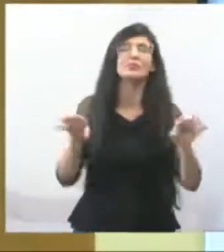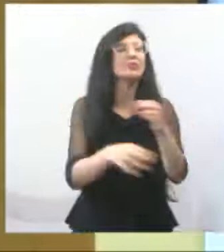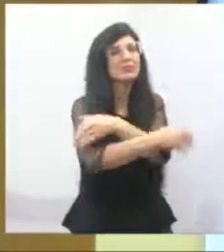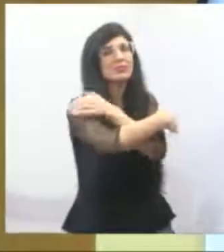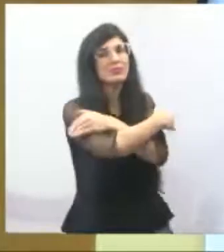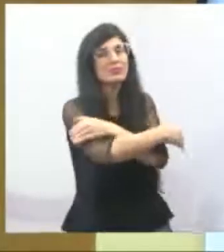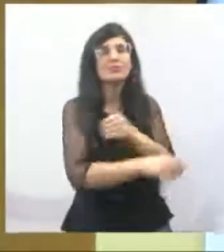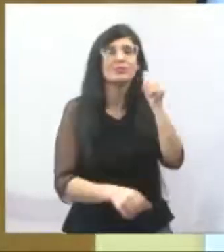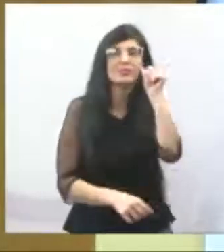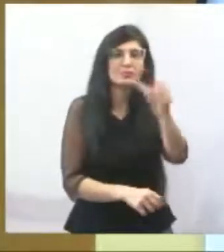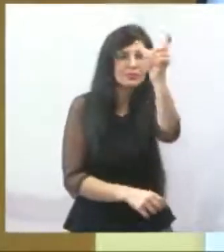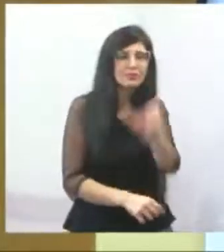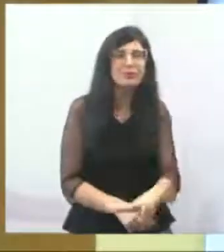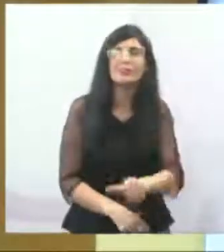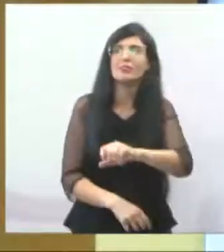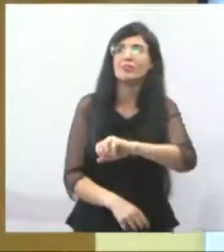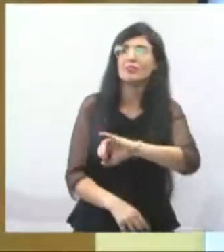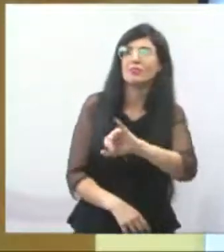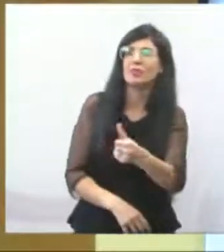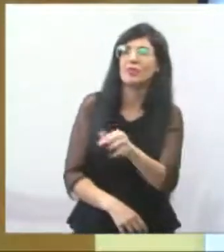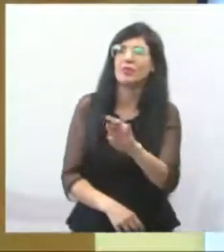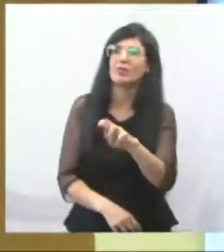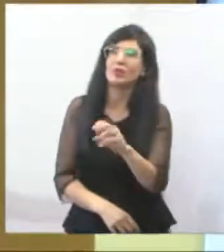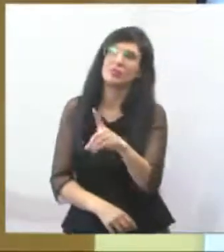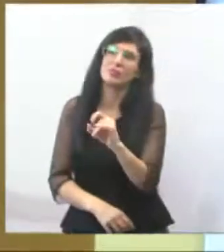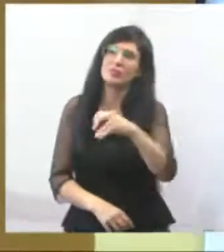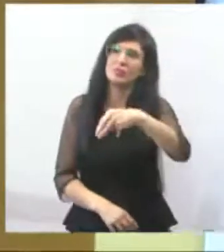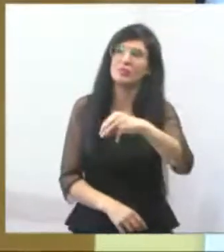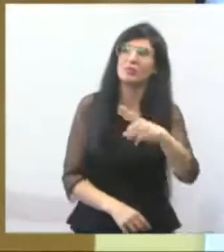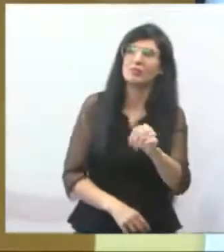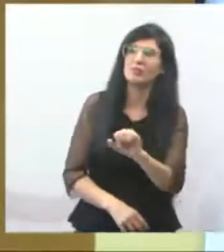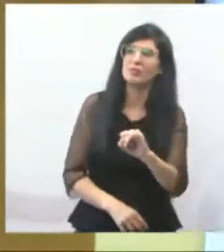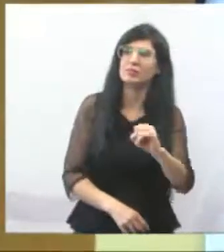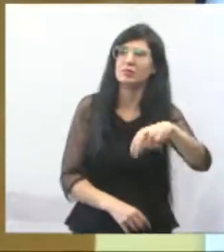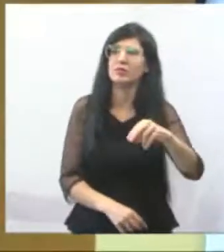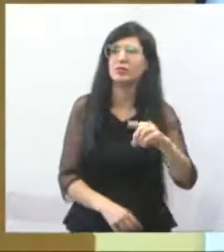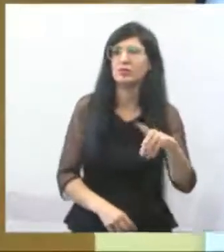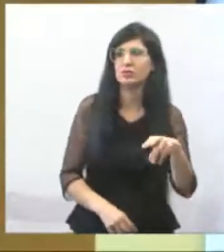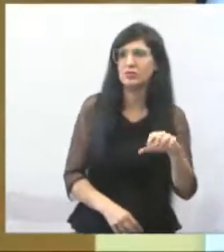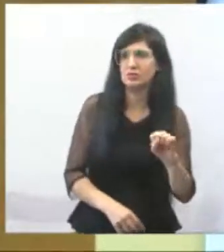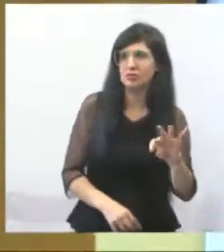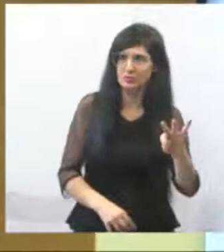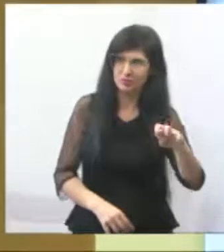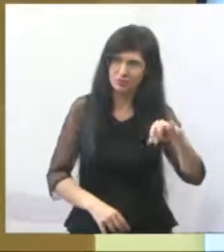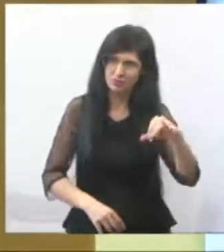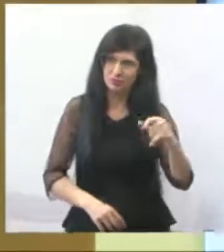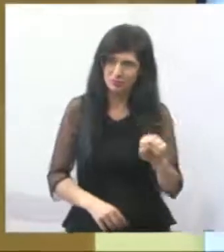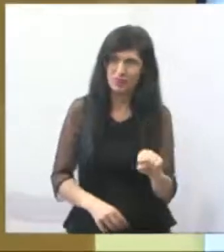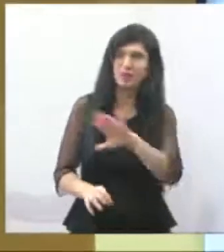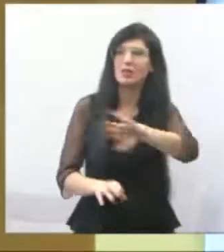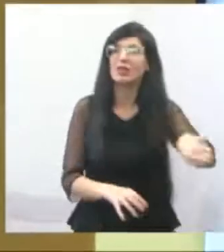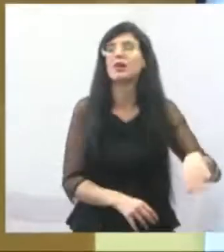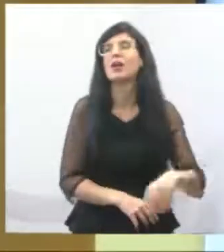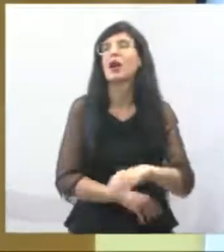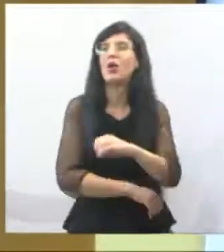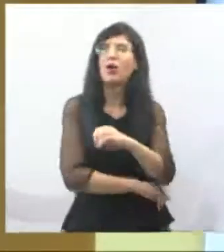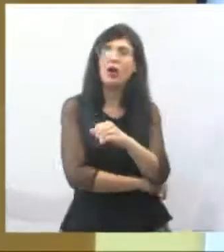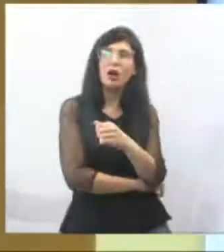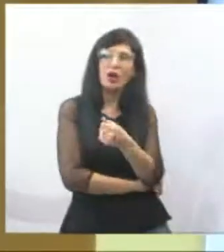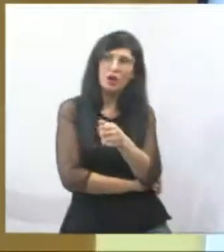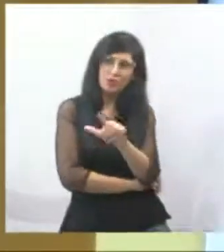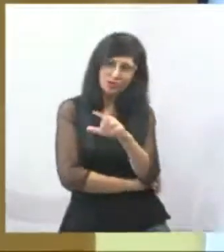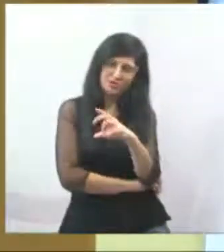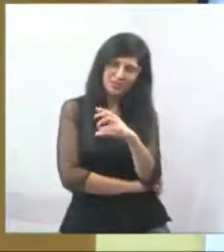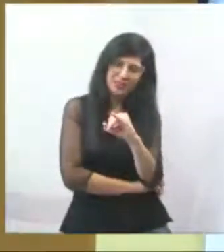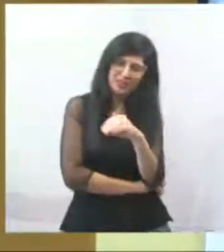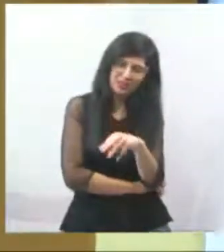e também para a Alcina, lá no Cassununga, sempre apreciando seus bombonzinhos. Bom dia